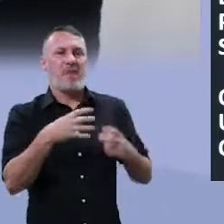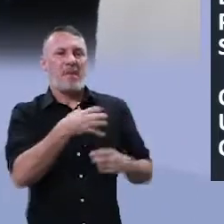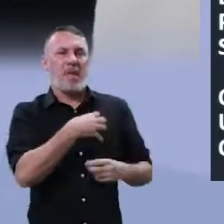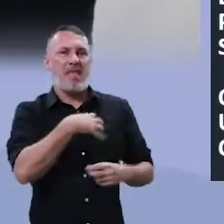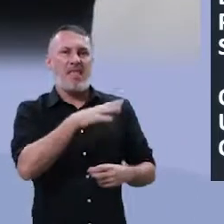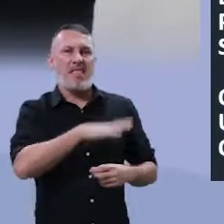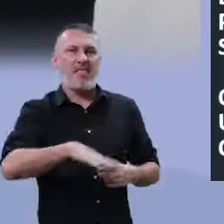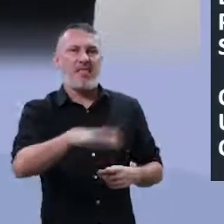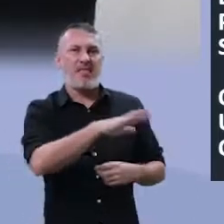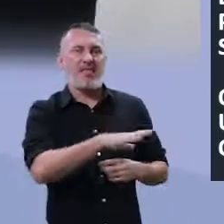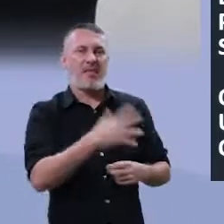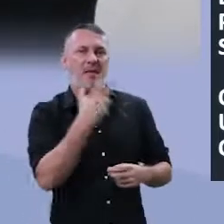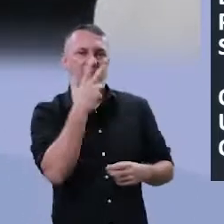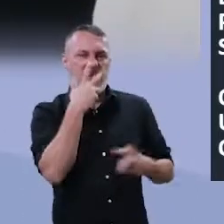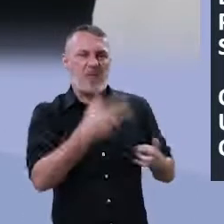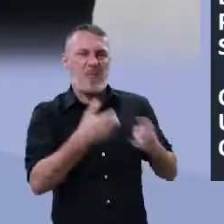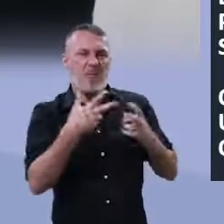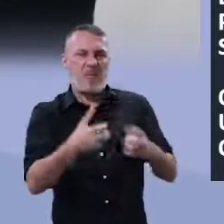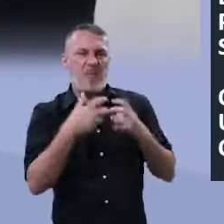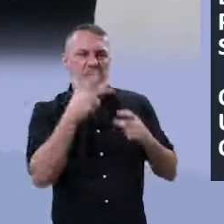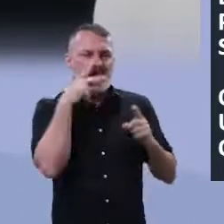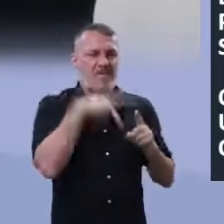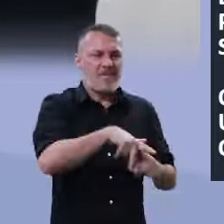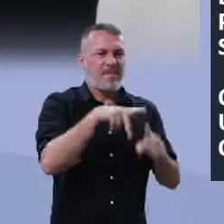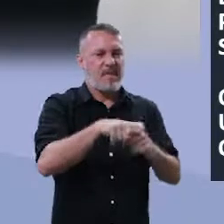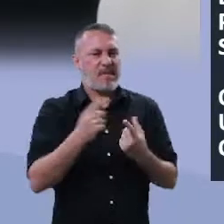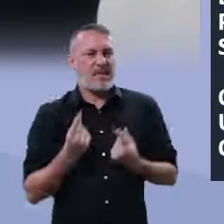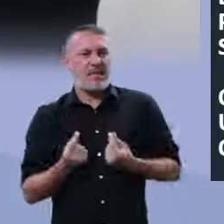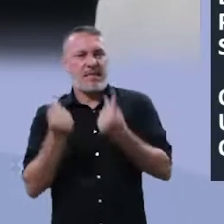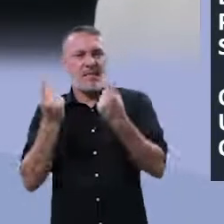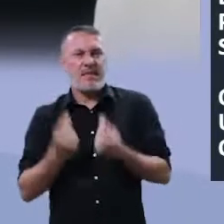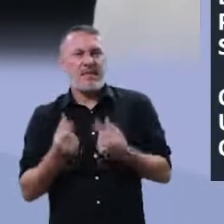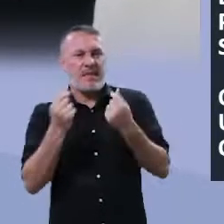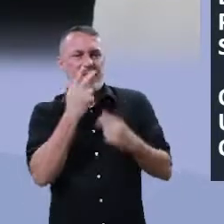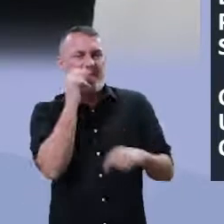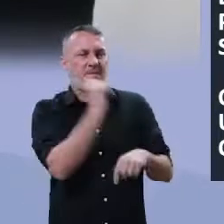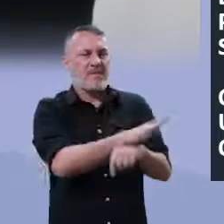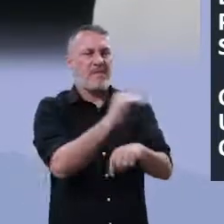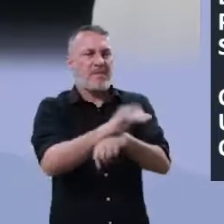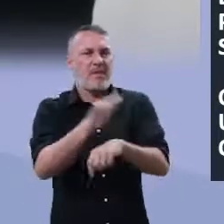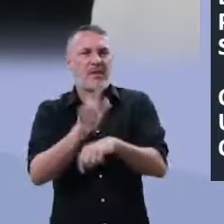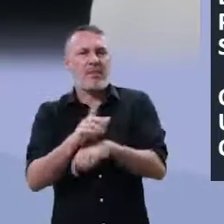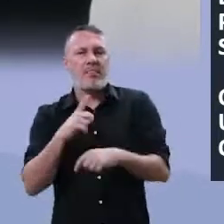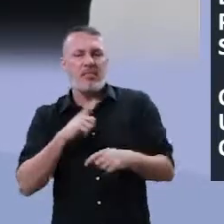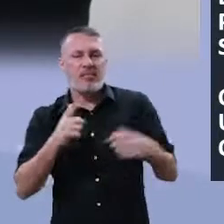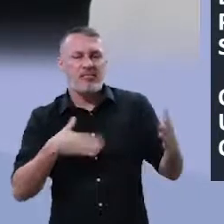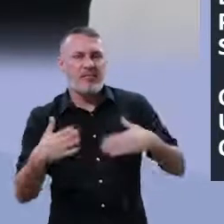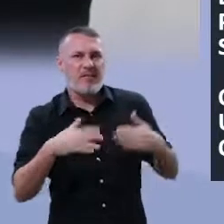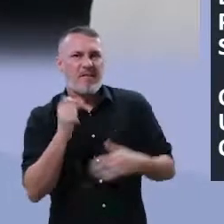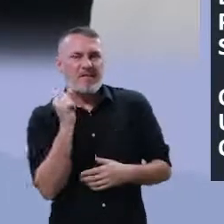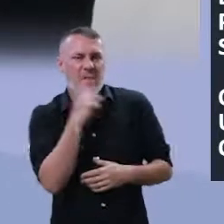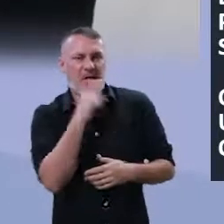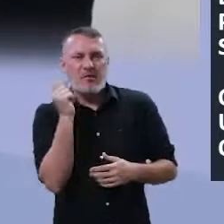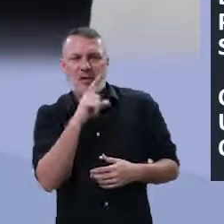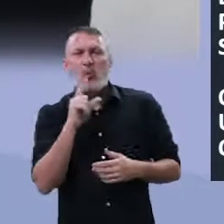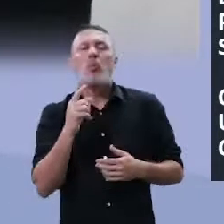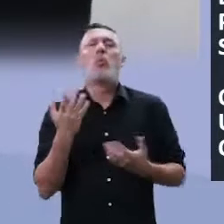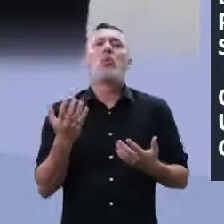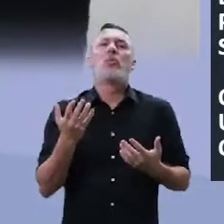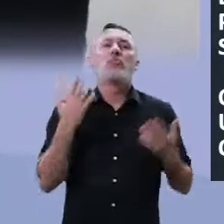calote em todo o mundo? Enriquecer ilicitamente? Ou enriquecer por meio de um comércio